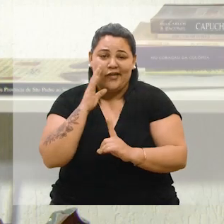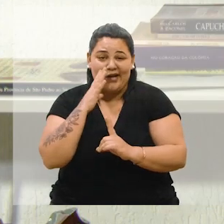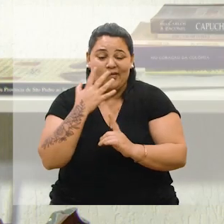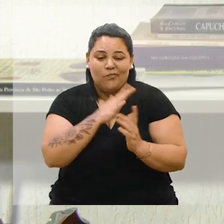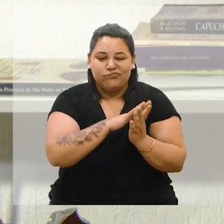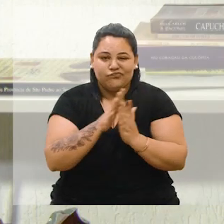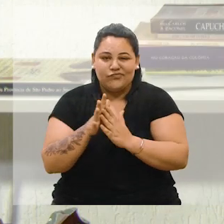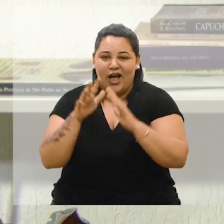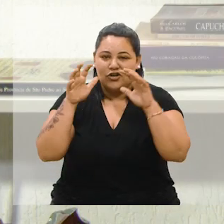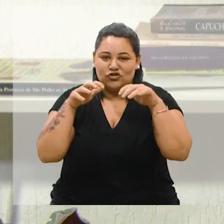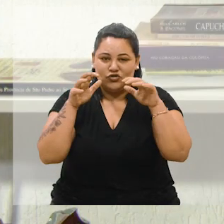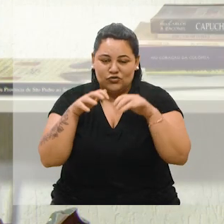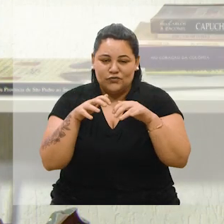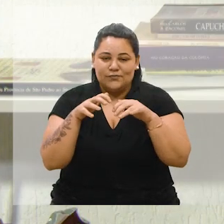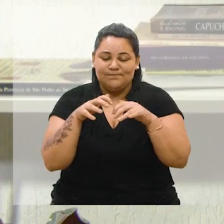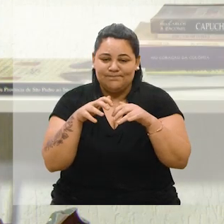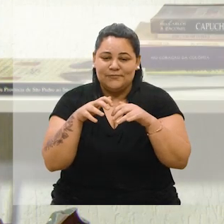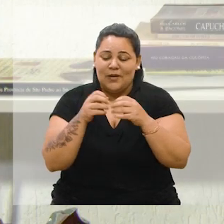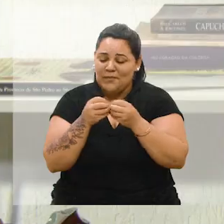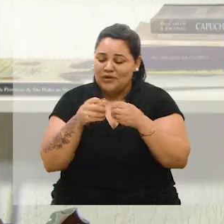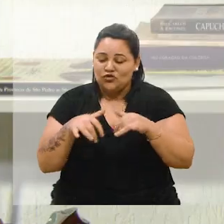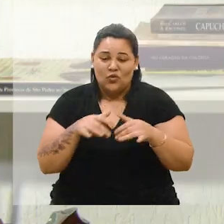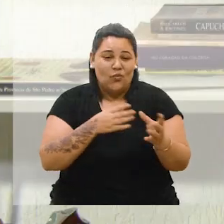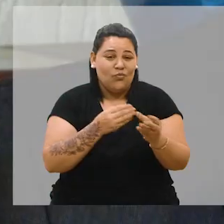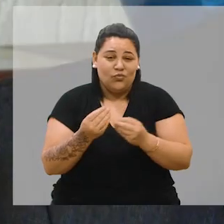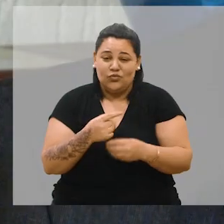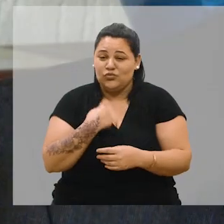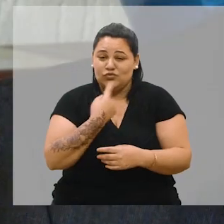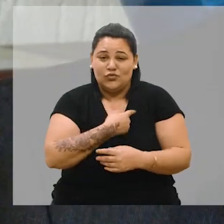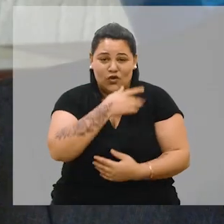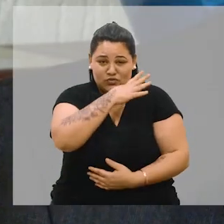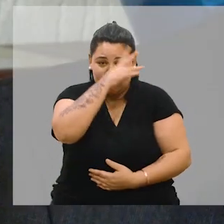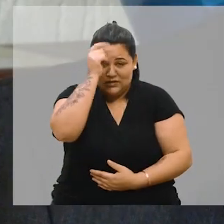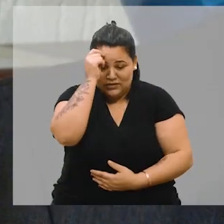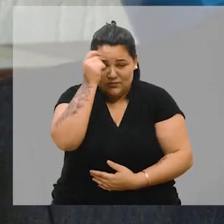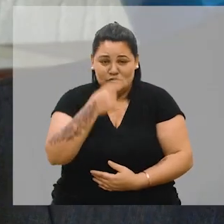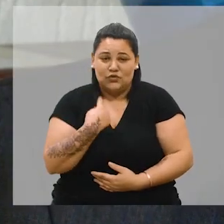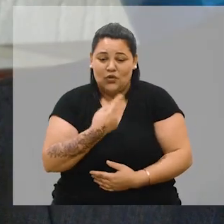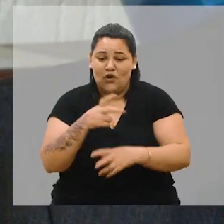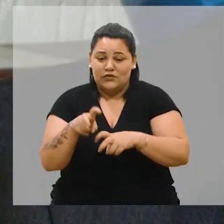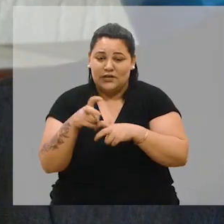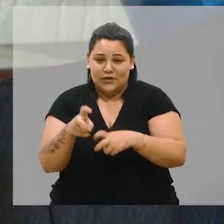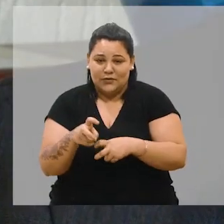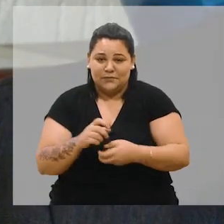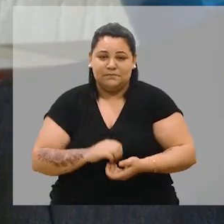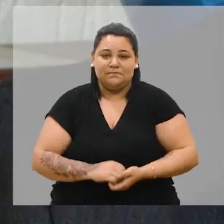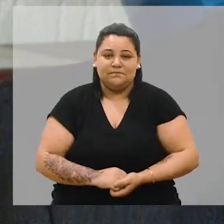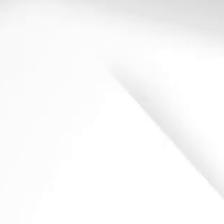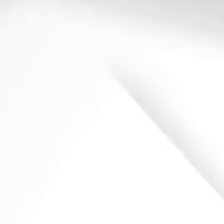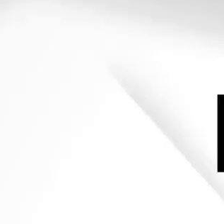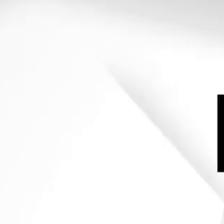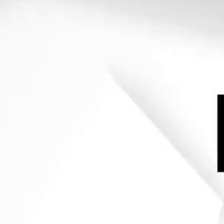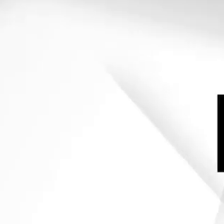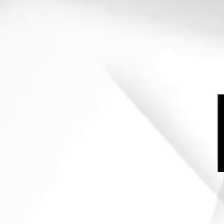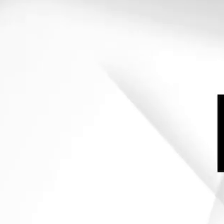depois dos últimos acontecimentos que castigou muito o nosso município e o nosso interior.